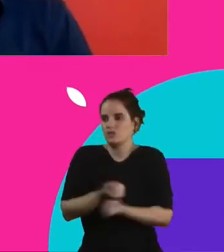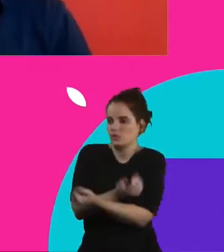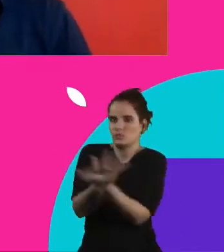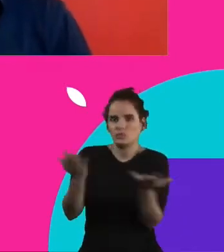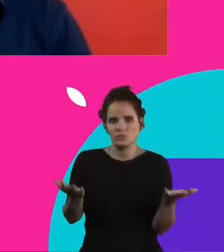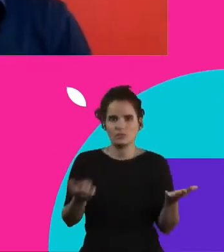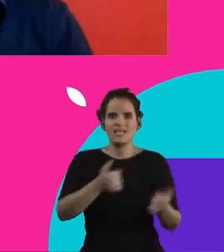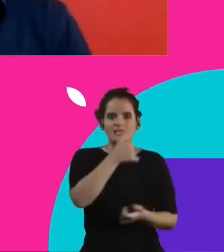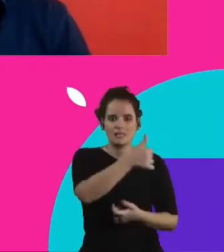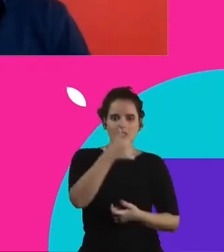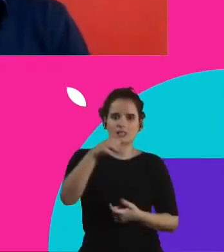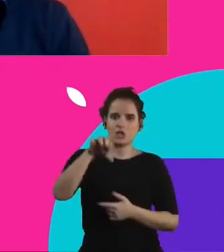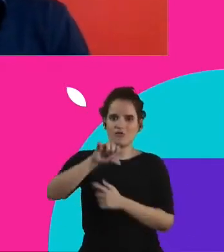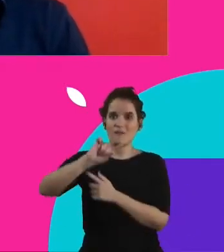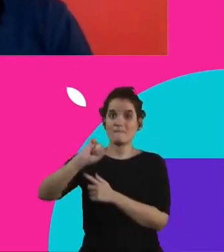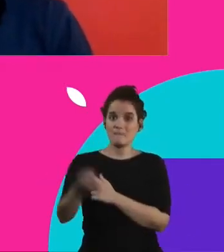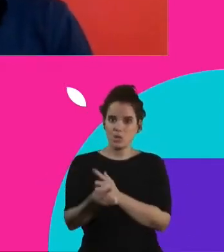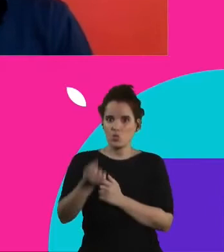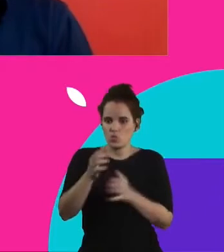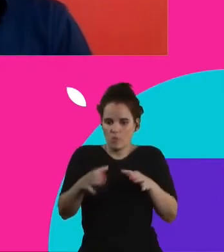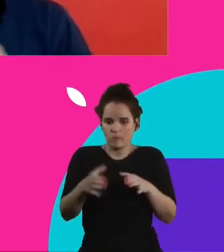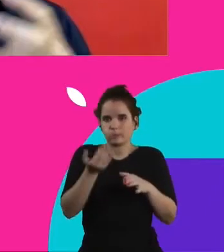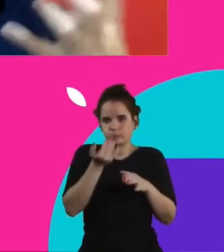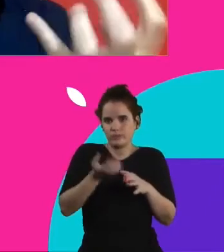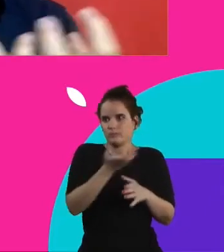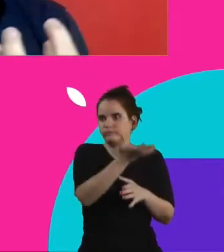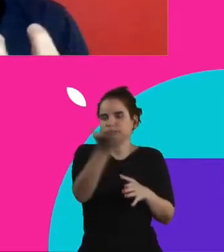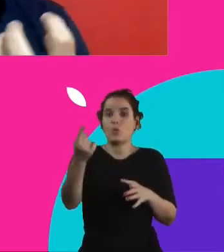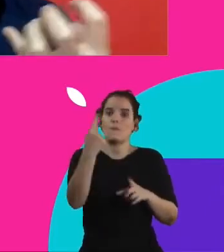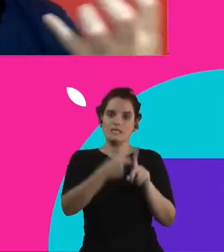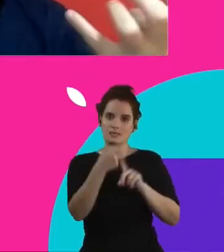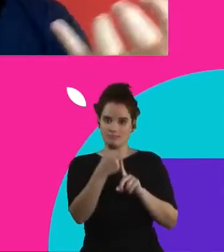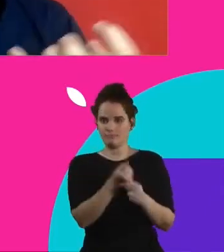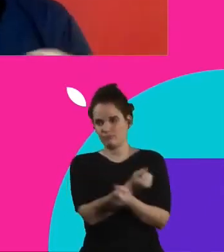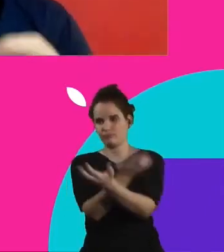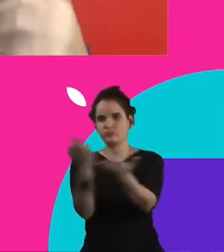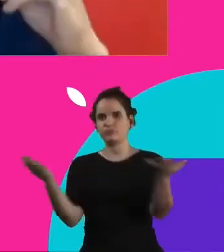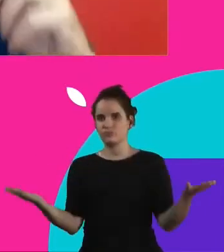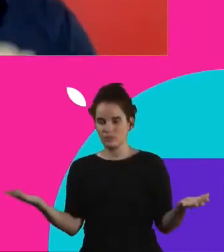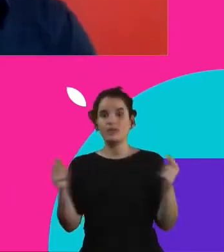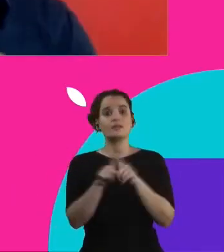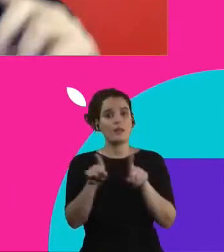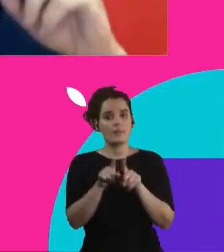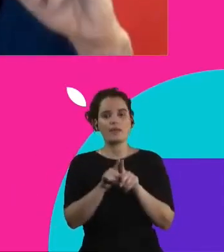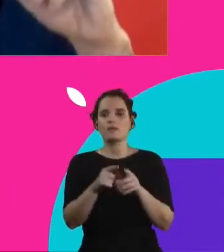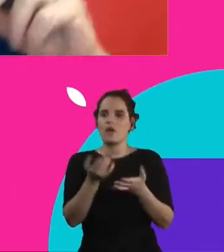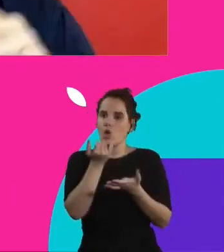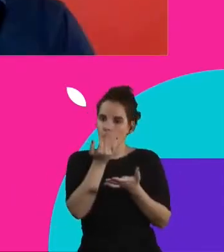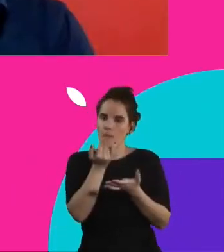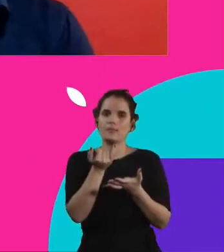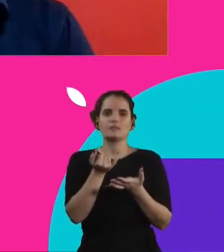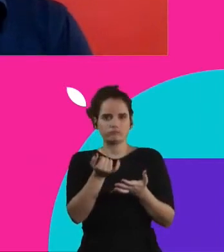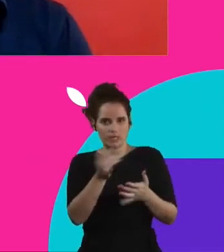119 mil refeições por mês. Então, isso que nós fazemos hoje, e refeições nutritivas,